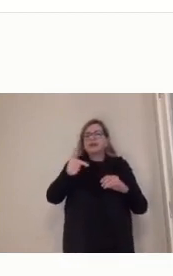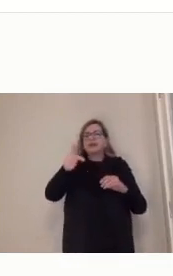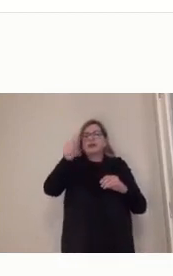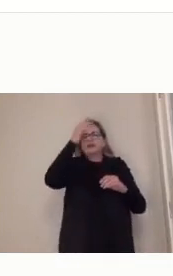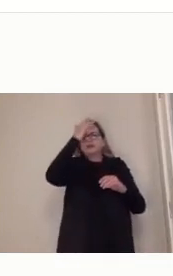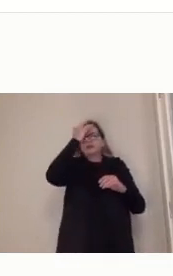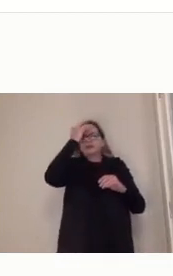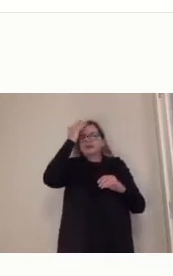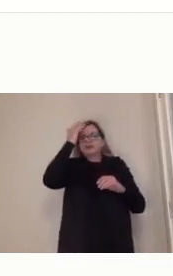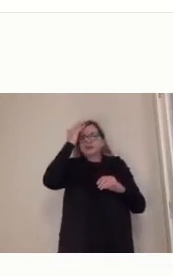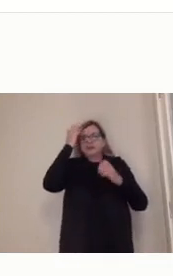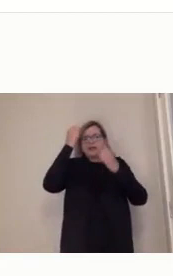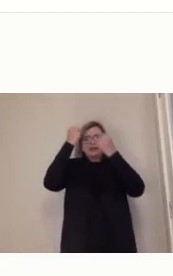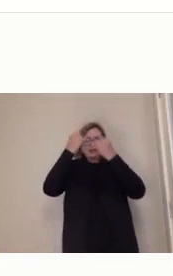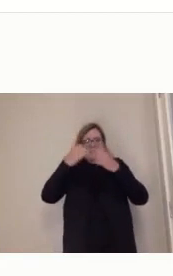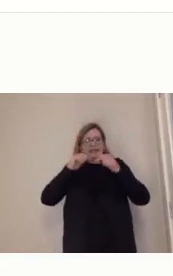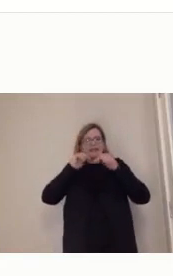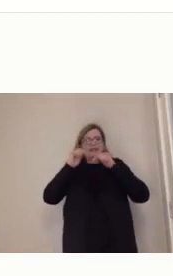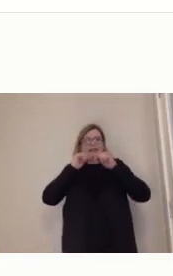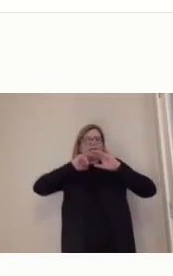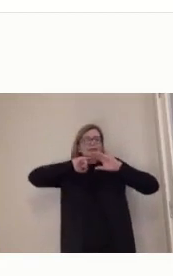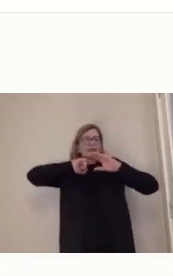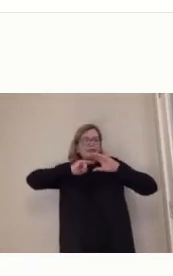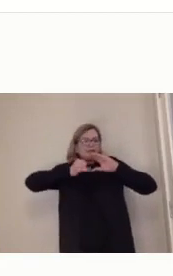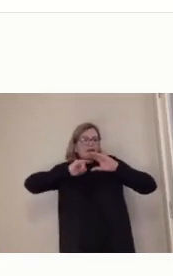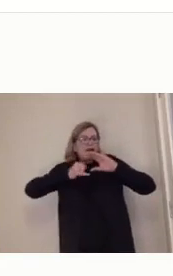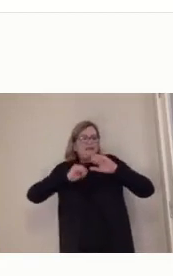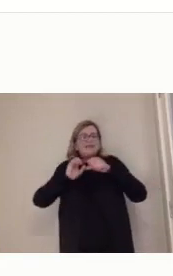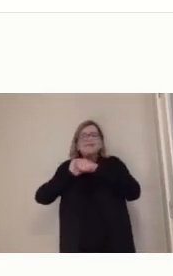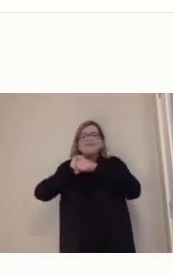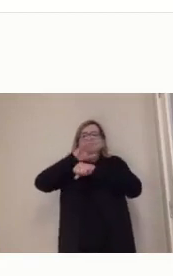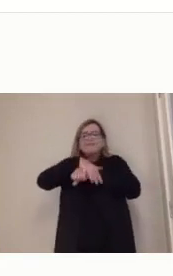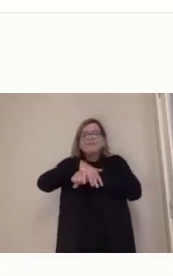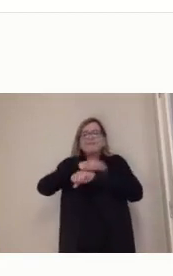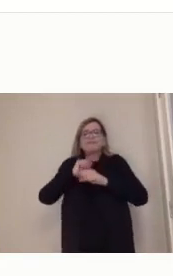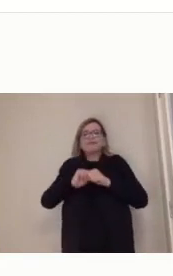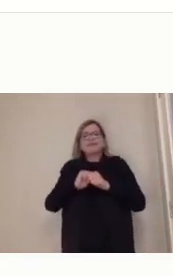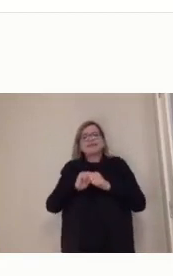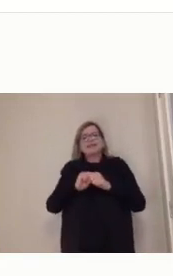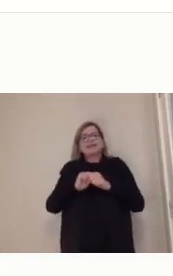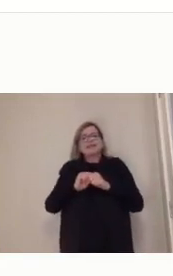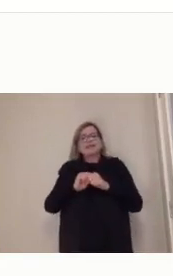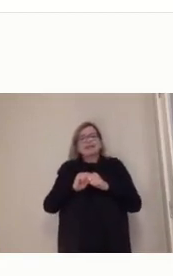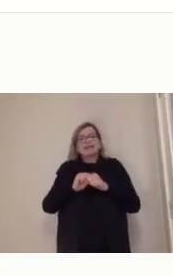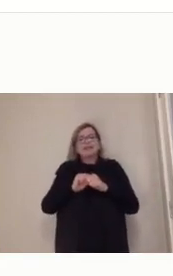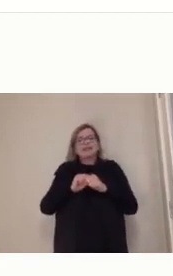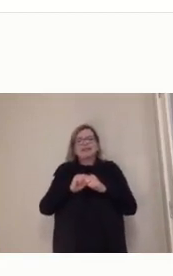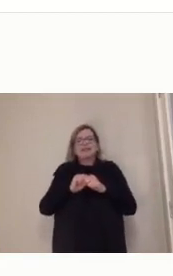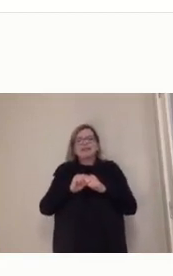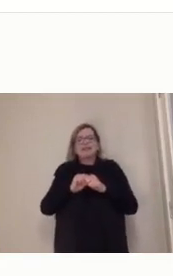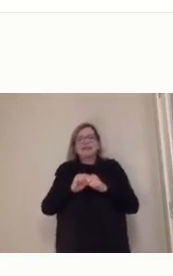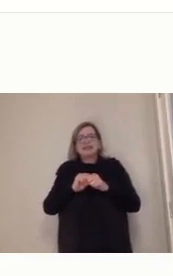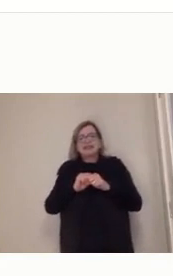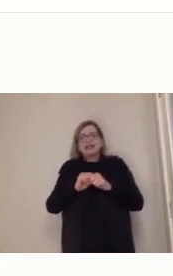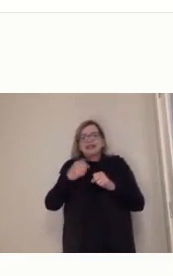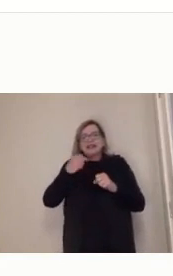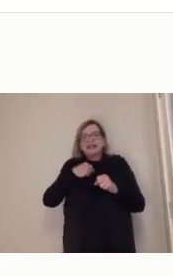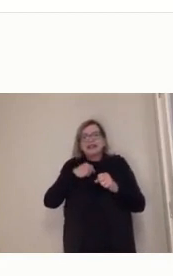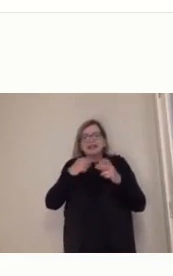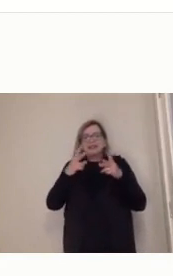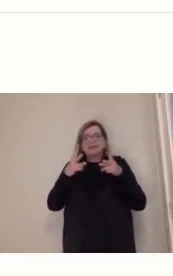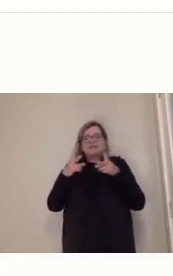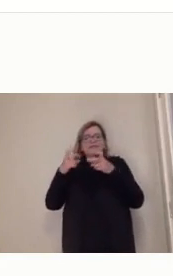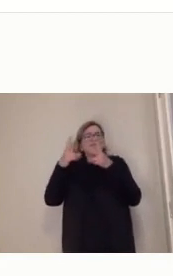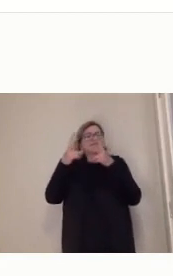A gente não, a gente tem que fazer o uso de todas essas ferramentas. Se em algum momento a gente precisar da correspondência, a gente tem que